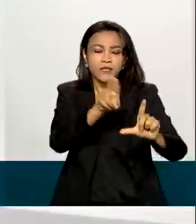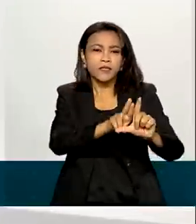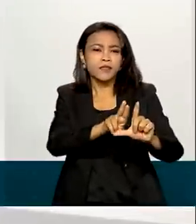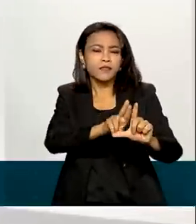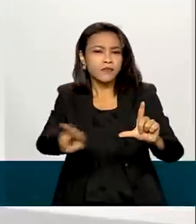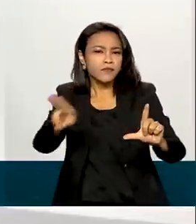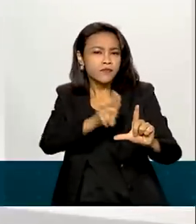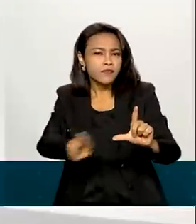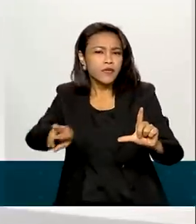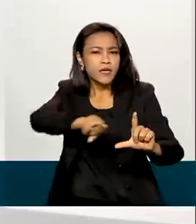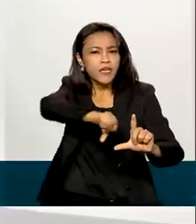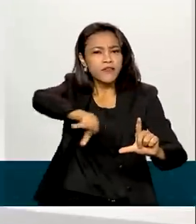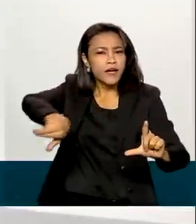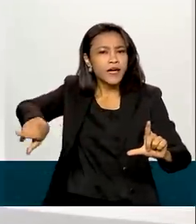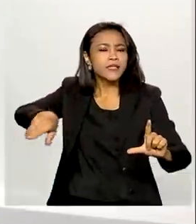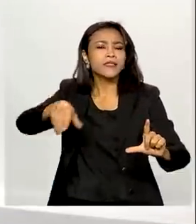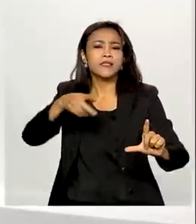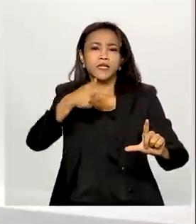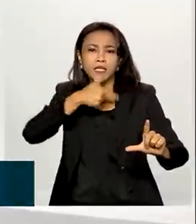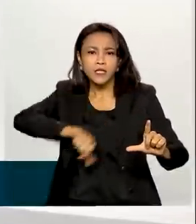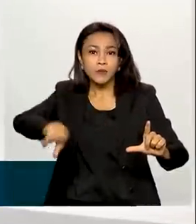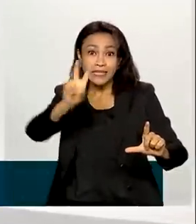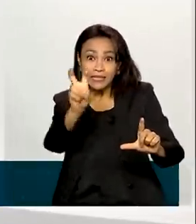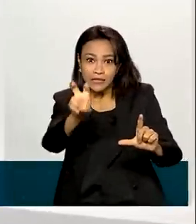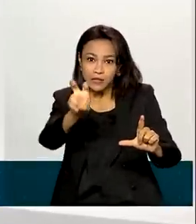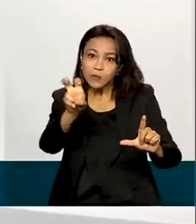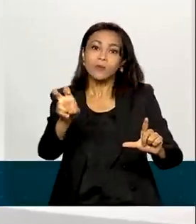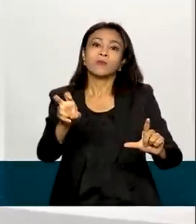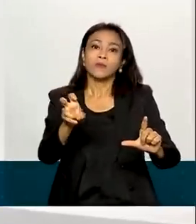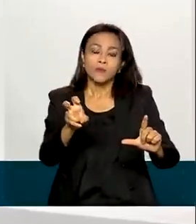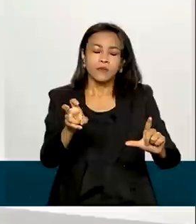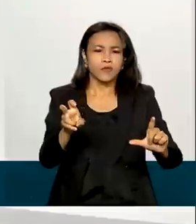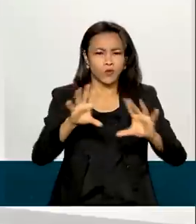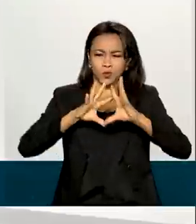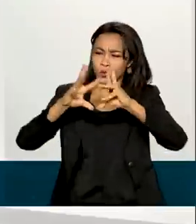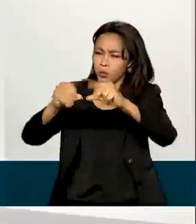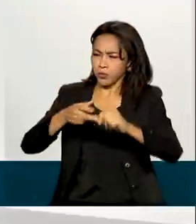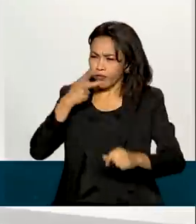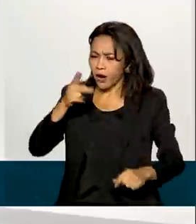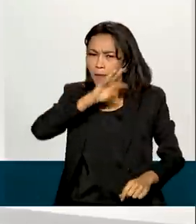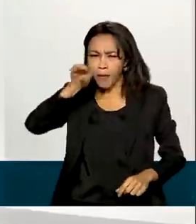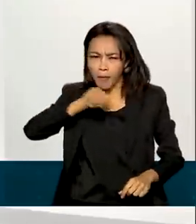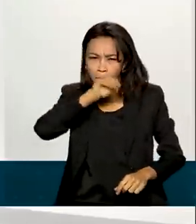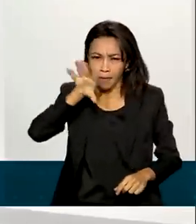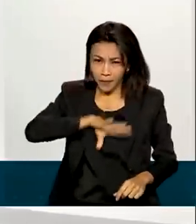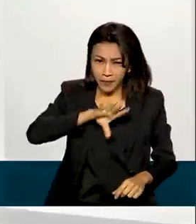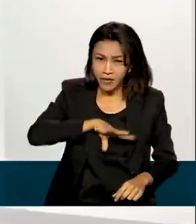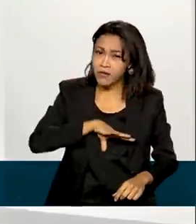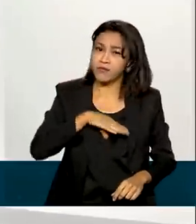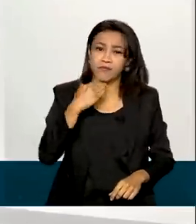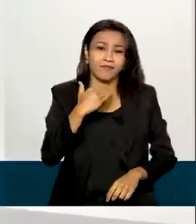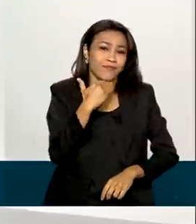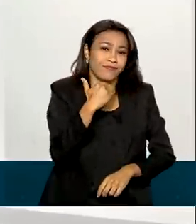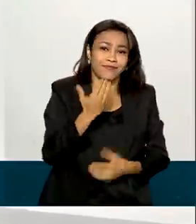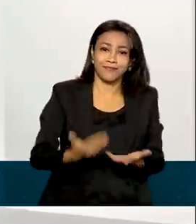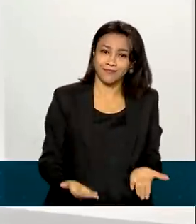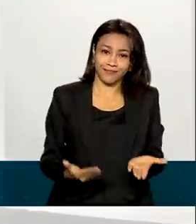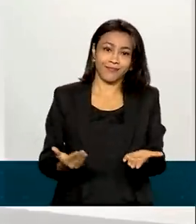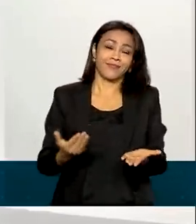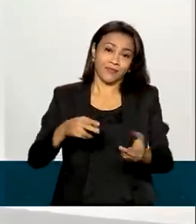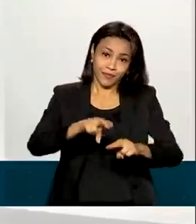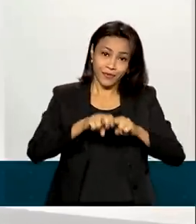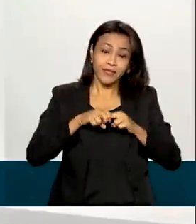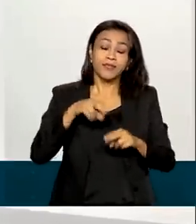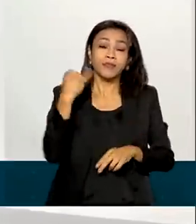estão disponíveis em cinco línguas, porque nem todo mundo fala português fluente. Então, seria muito importante que eles